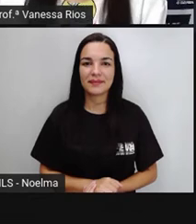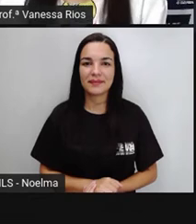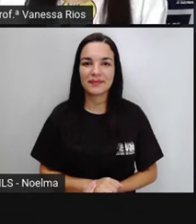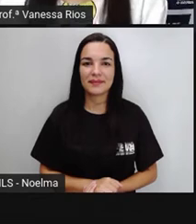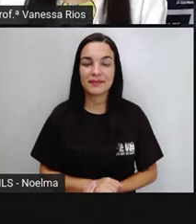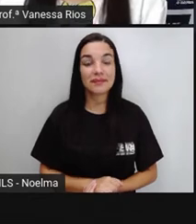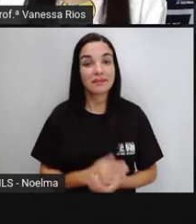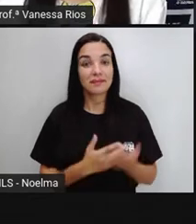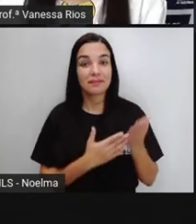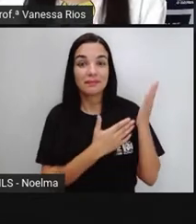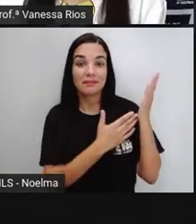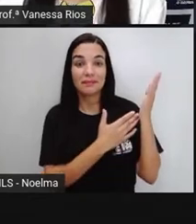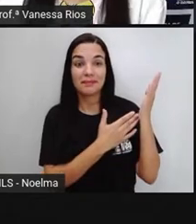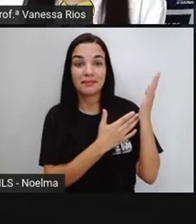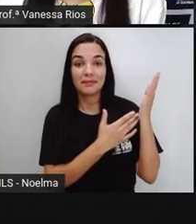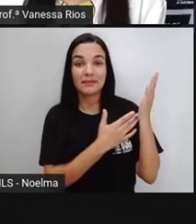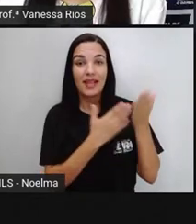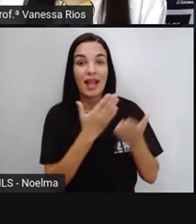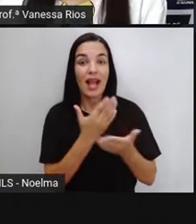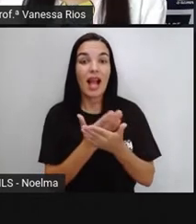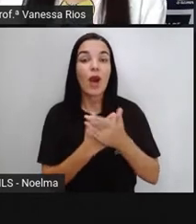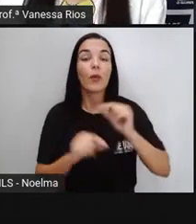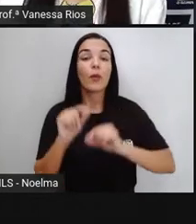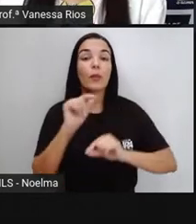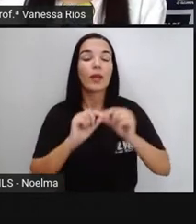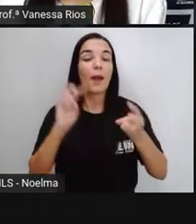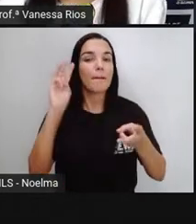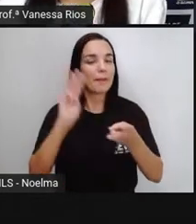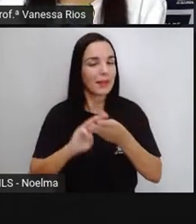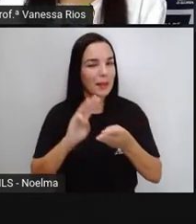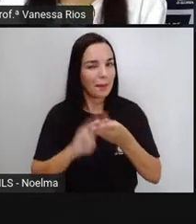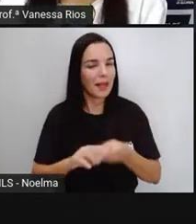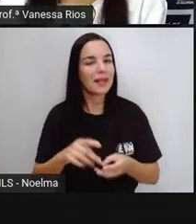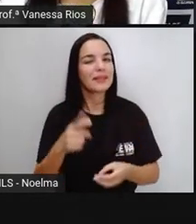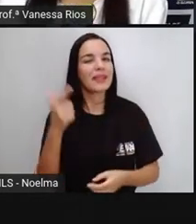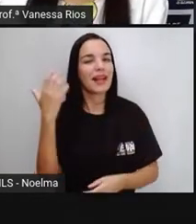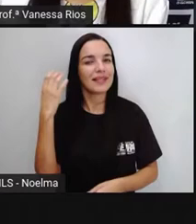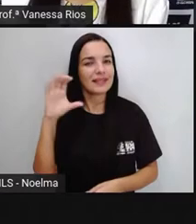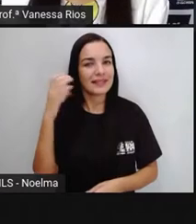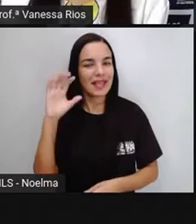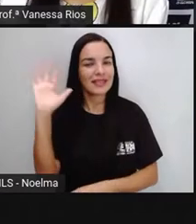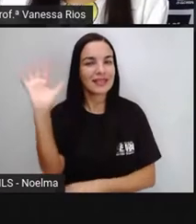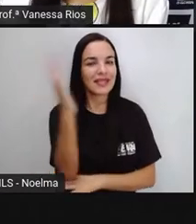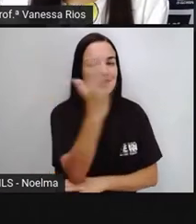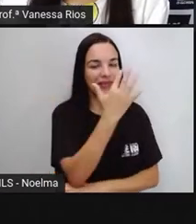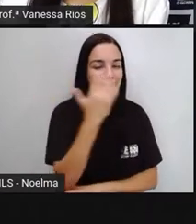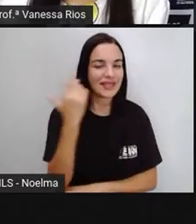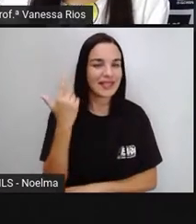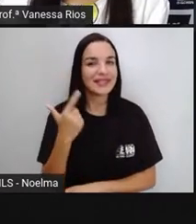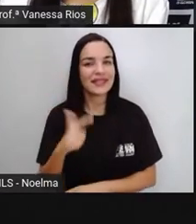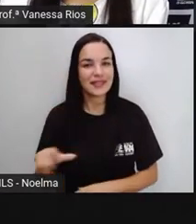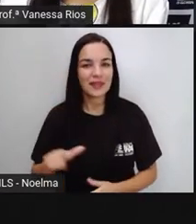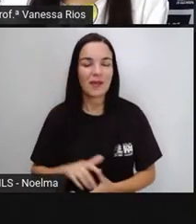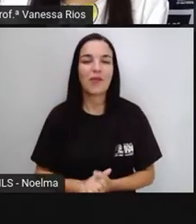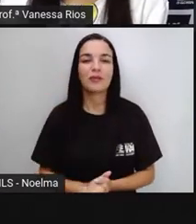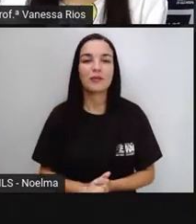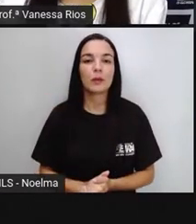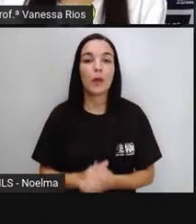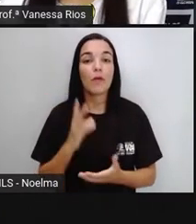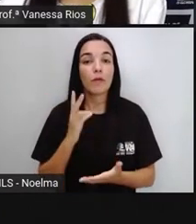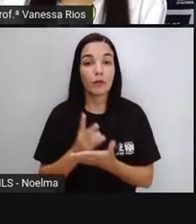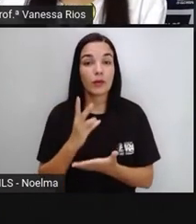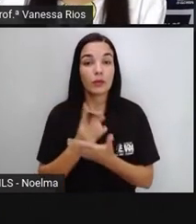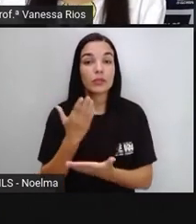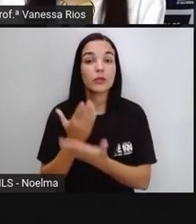Olha só, turma, nós temos aí, ó, mais uma aula de matemática e ciências naturais e nós